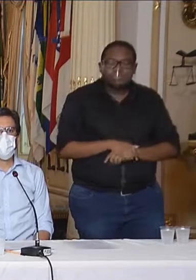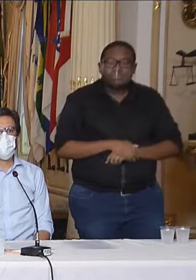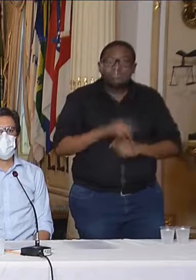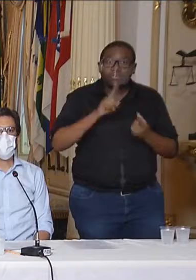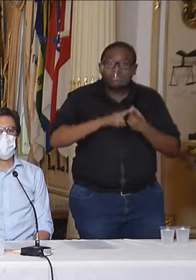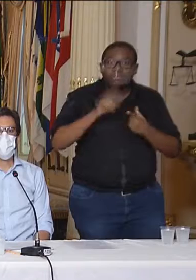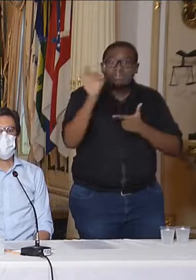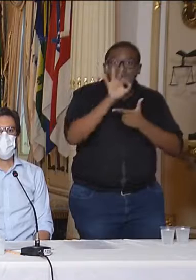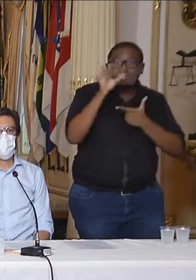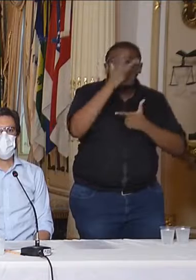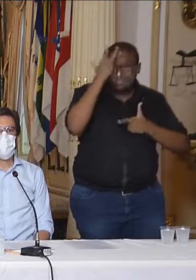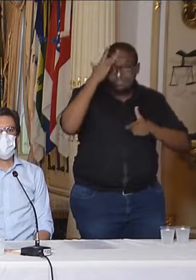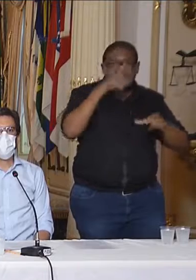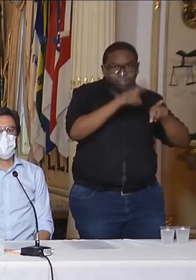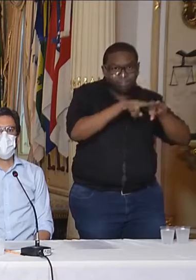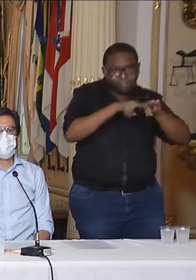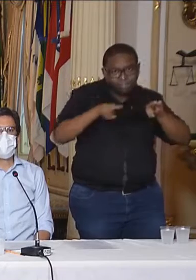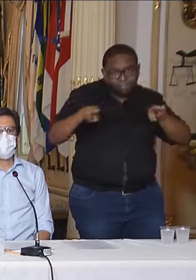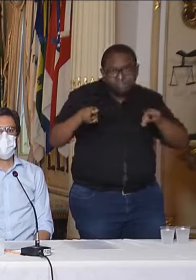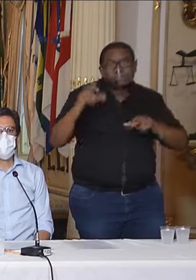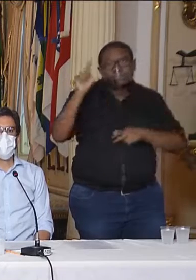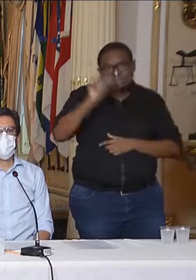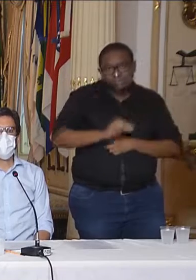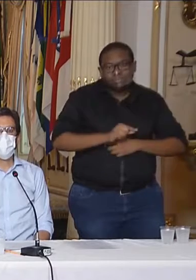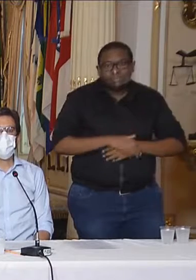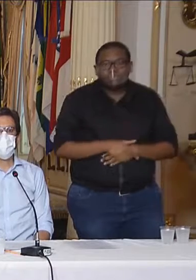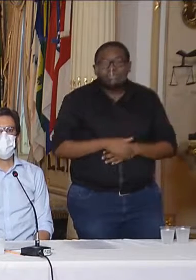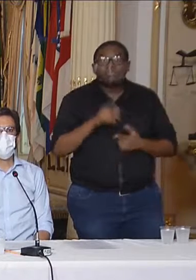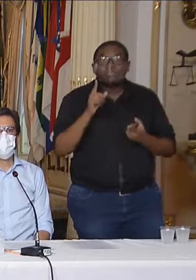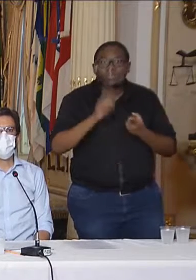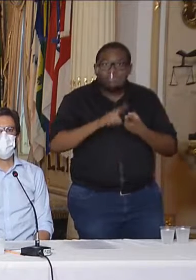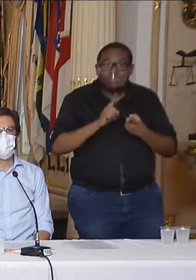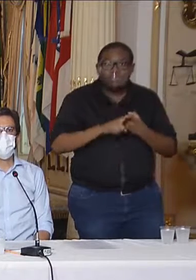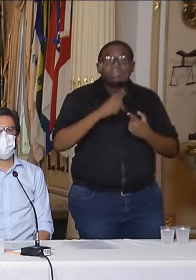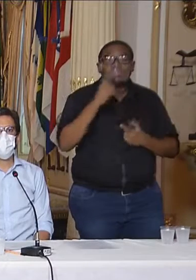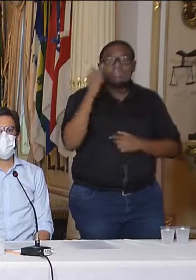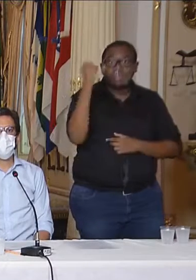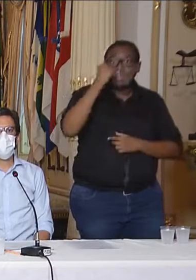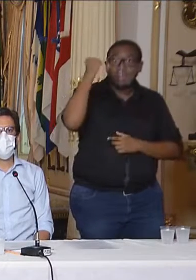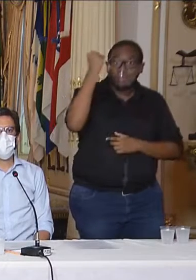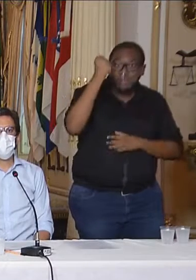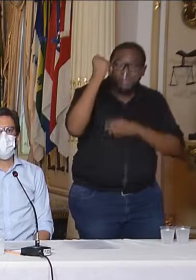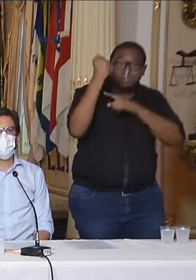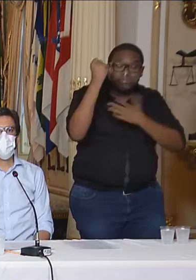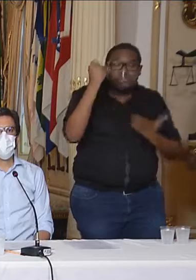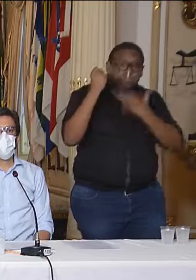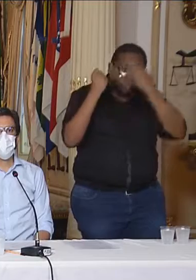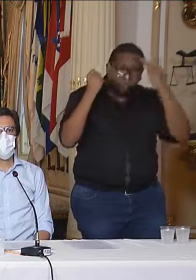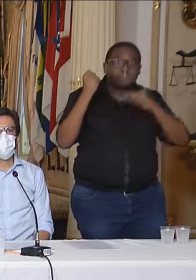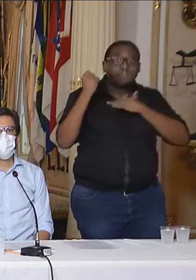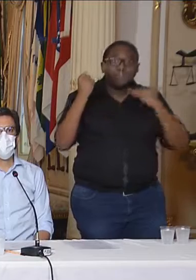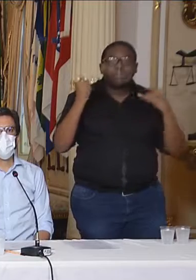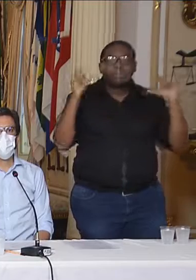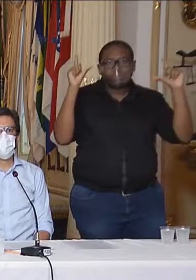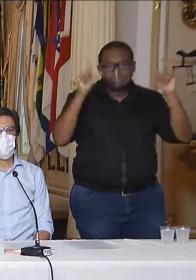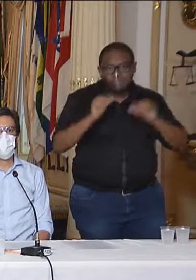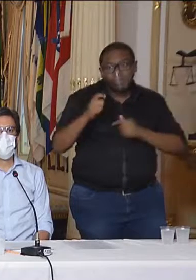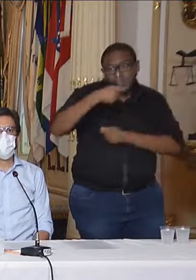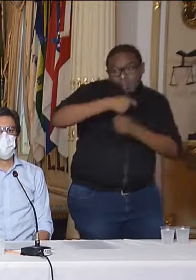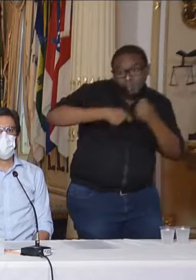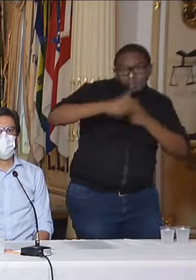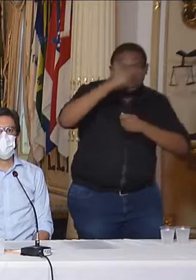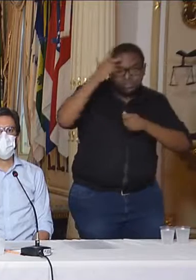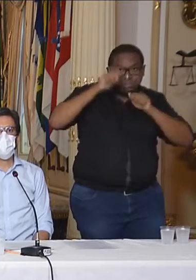taxa de ocupação de leitos e também uma tendência de queda nos casos graves dos óbitos e do controle da taxa de